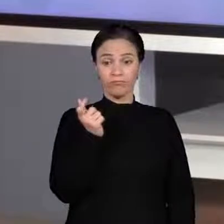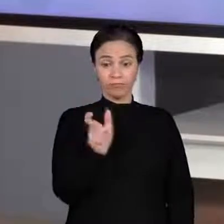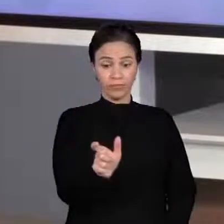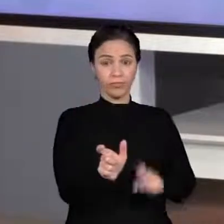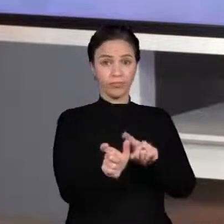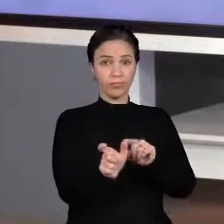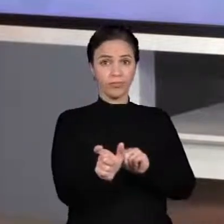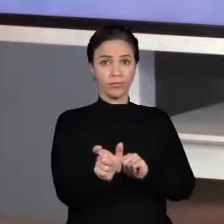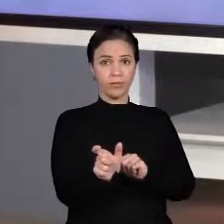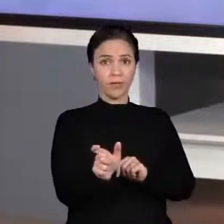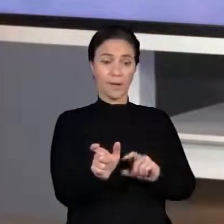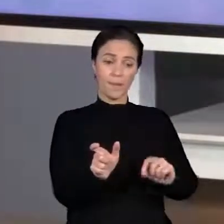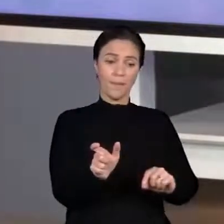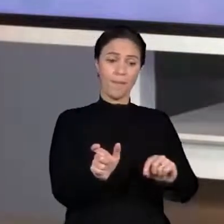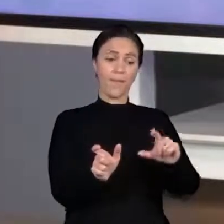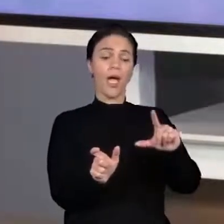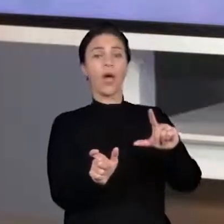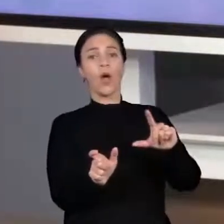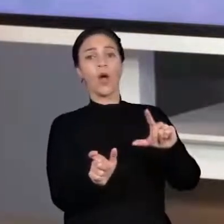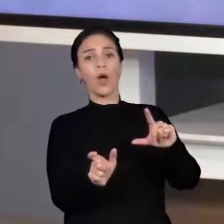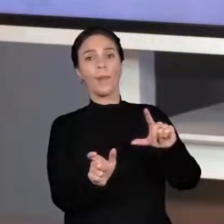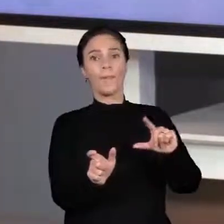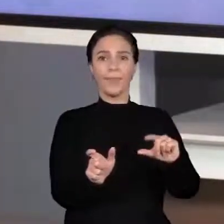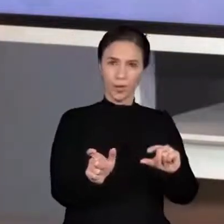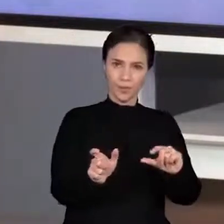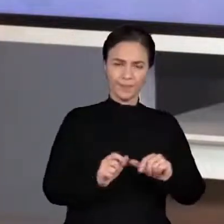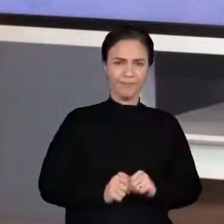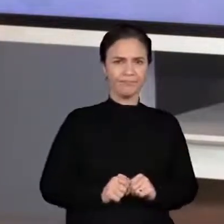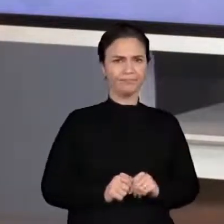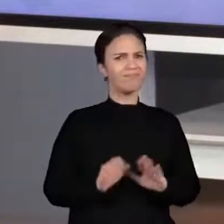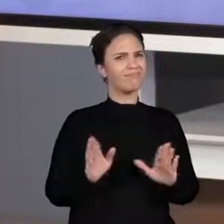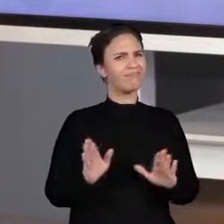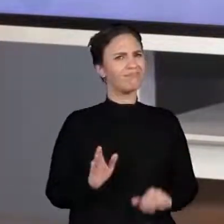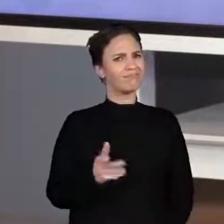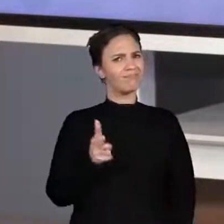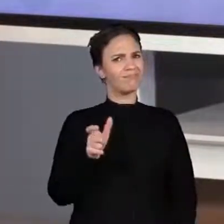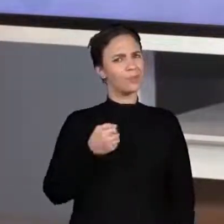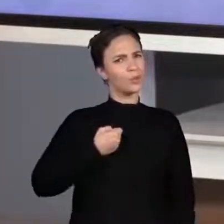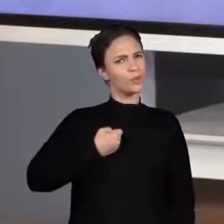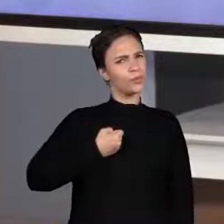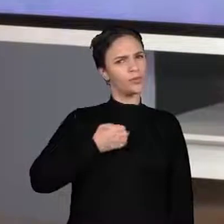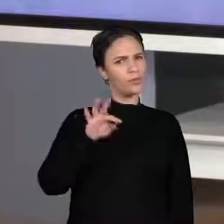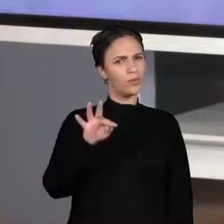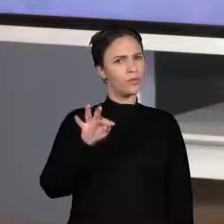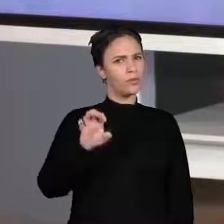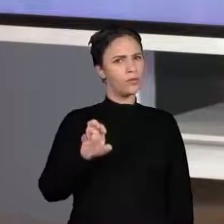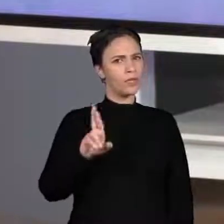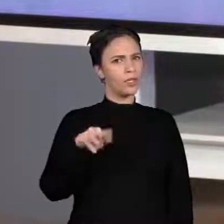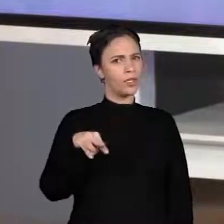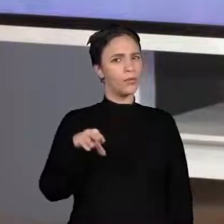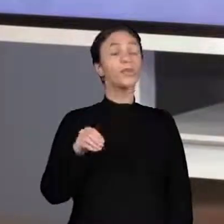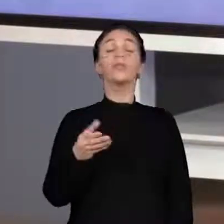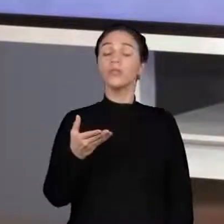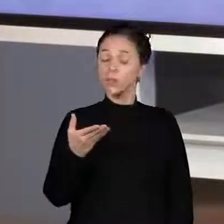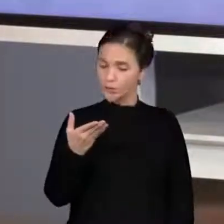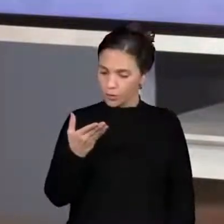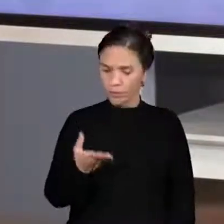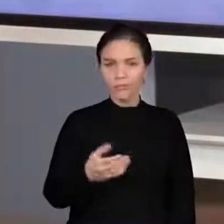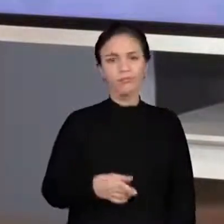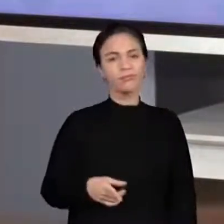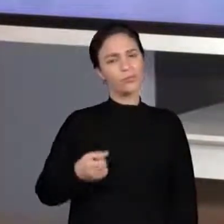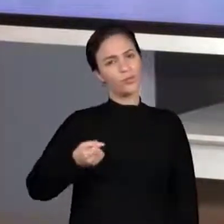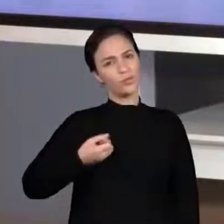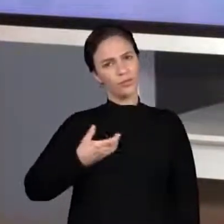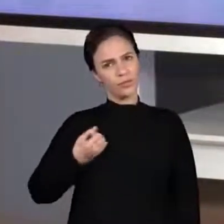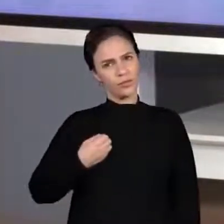ou é menor. Termo, professora Ana Lu, não estamos falando de números? Exatamente. É um